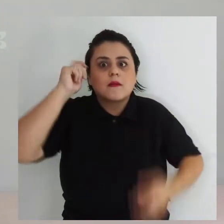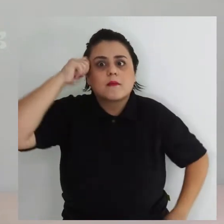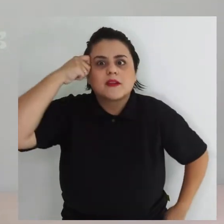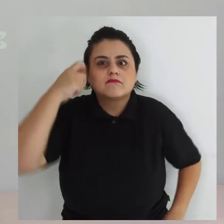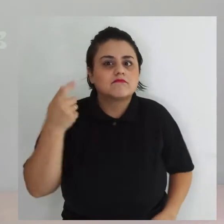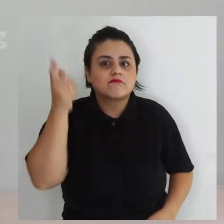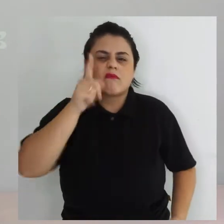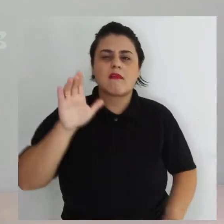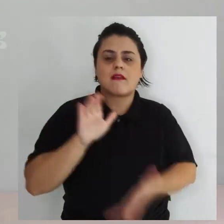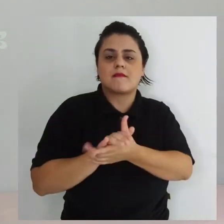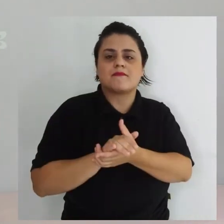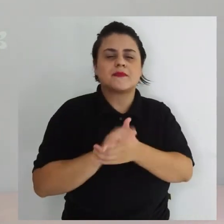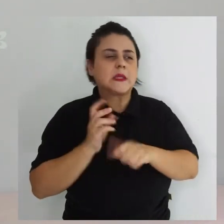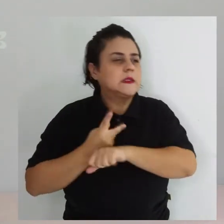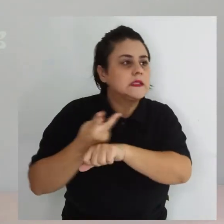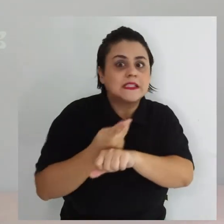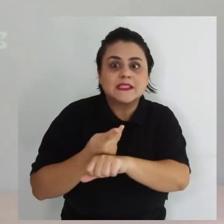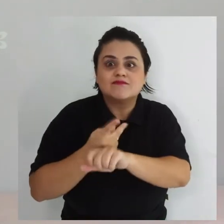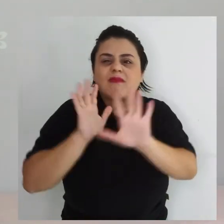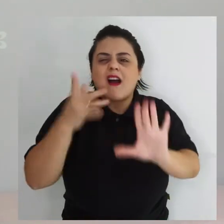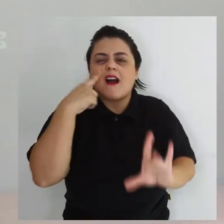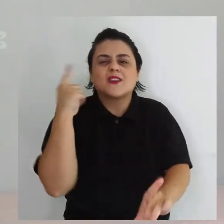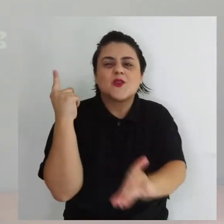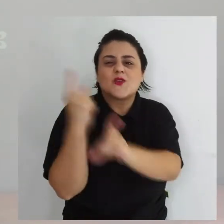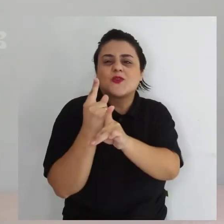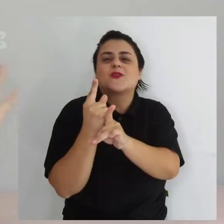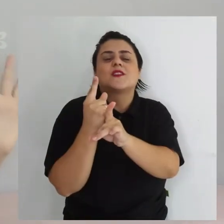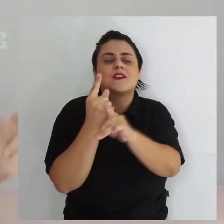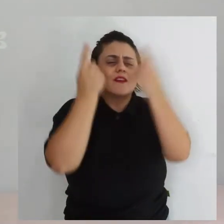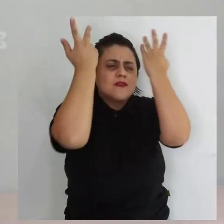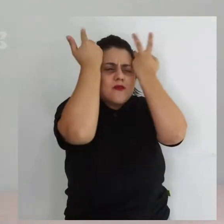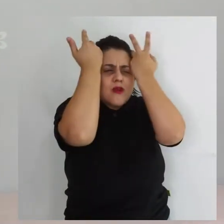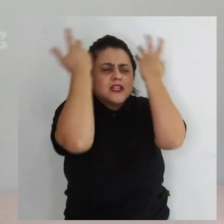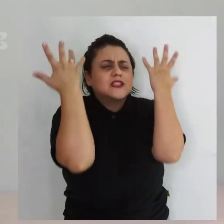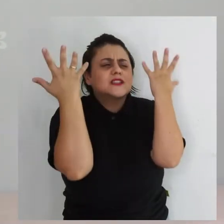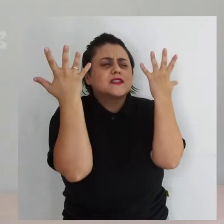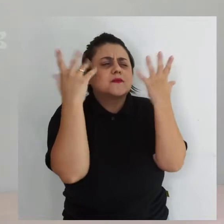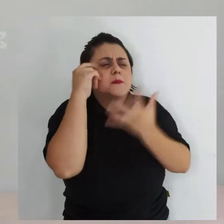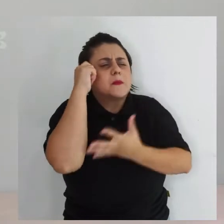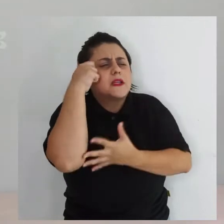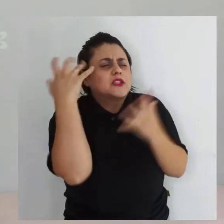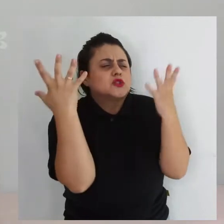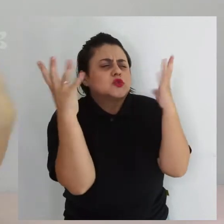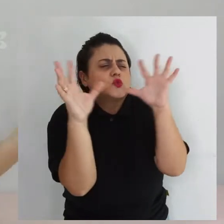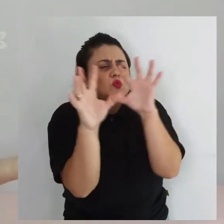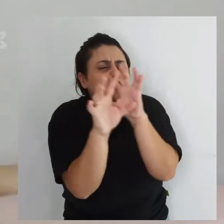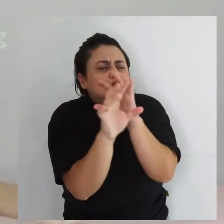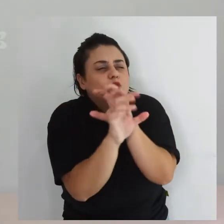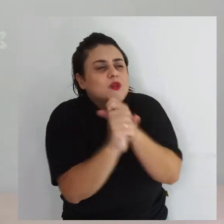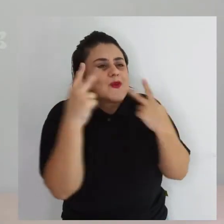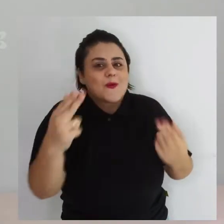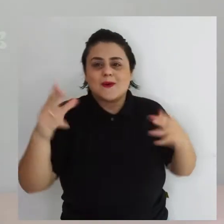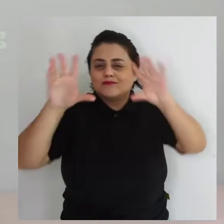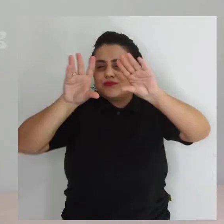Não precisou procurar muito. Logo logo, encontrou uma coelhinha escura pela noite, que achava aquele coelhinho